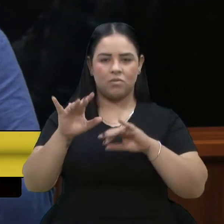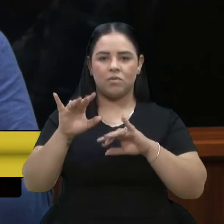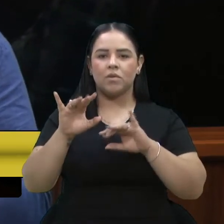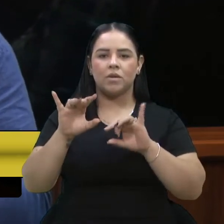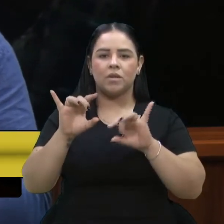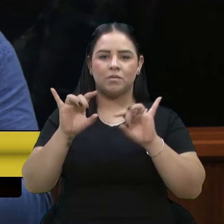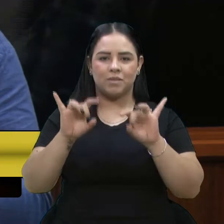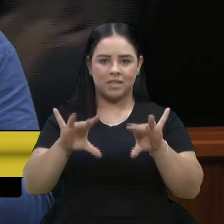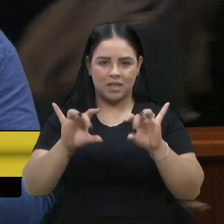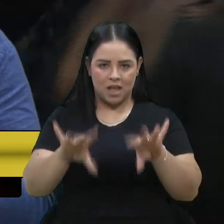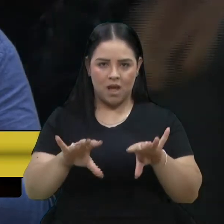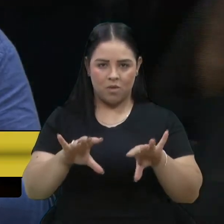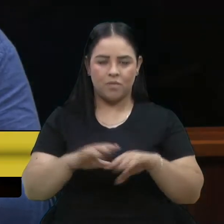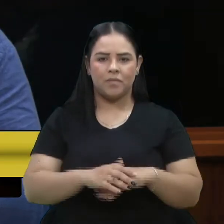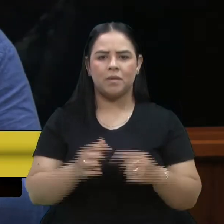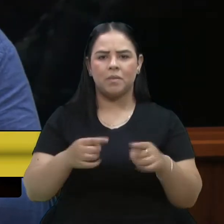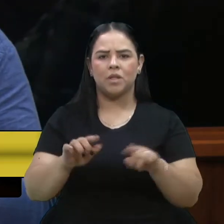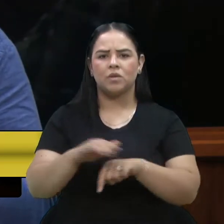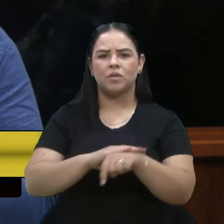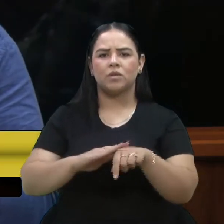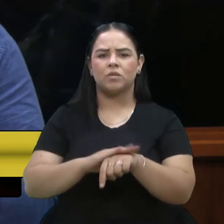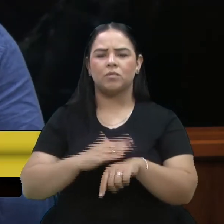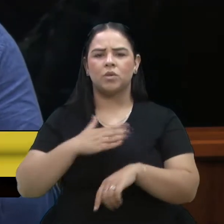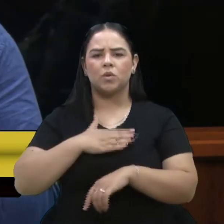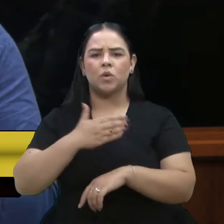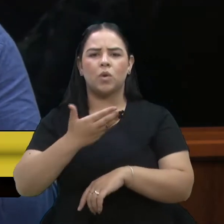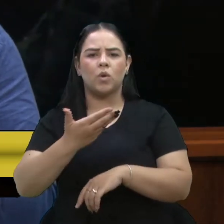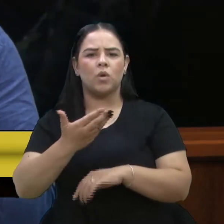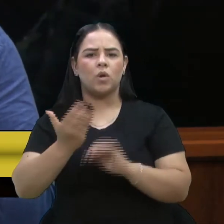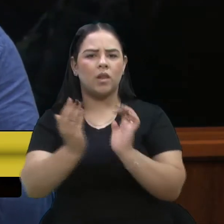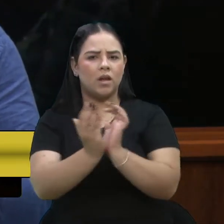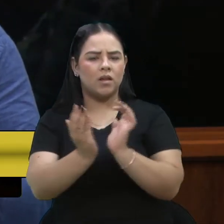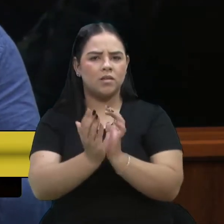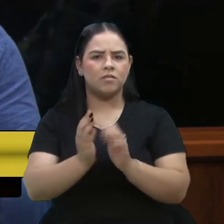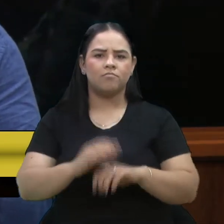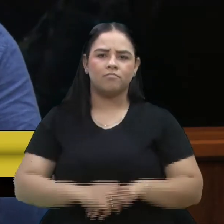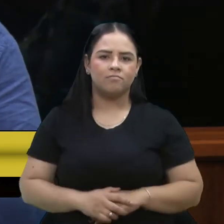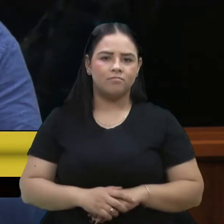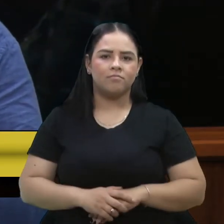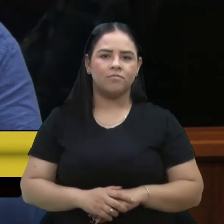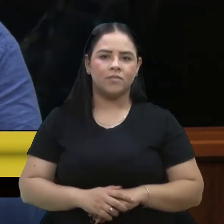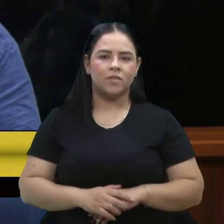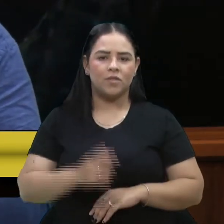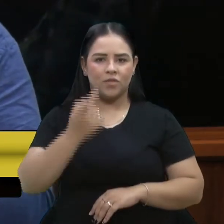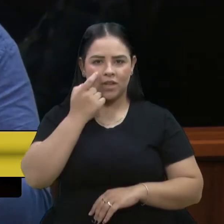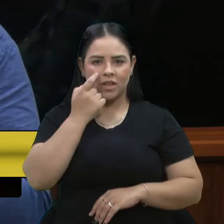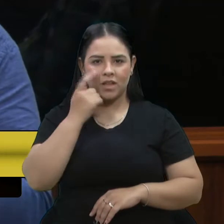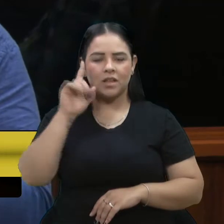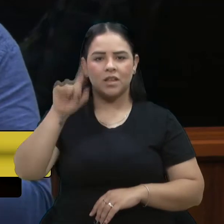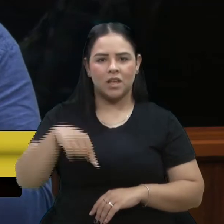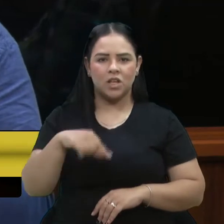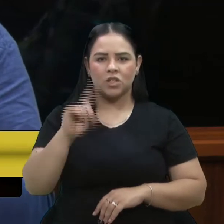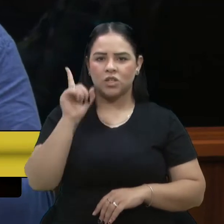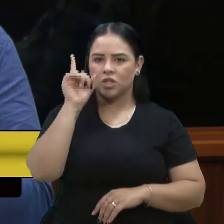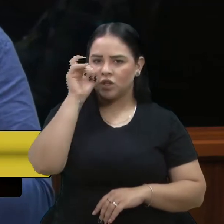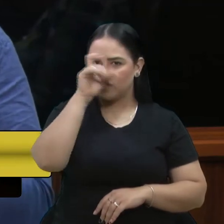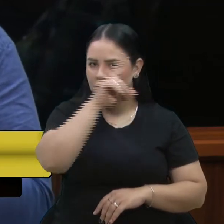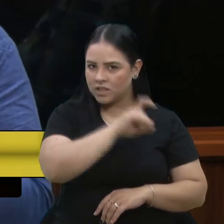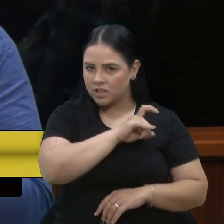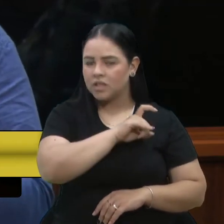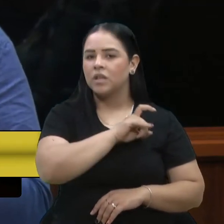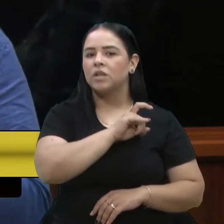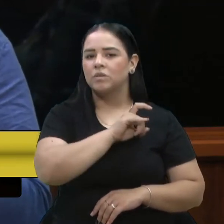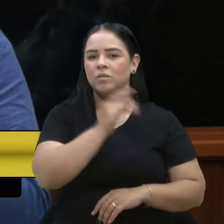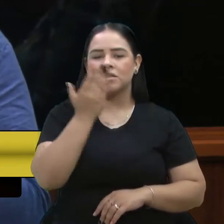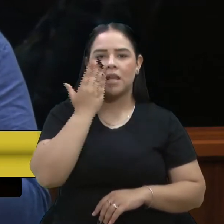mas conversando com os colegas da educação especial, fica evidenciado o quão difícil é o diagnóstico dessas